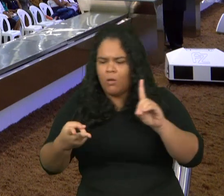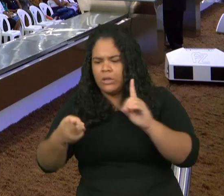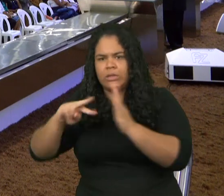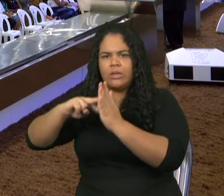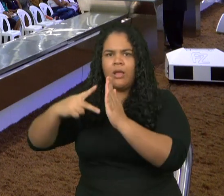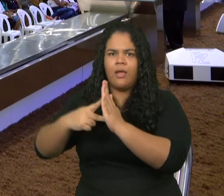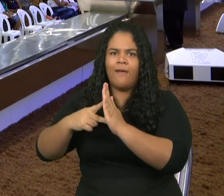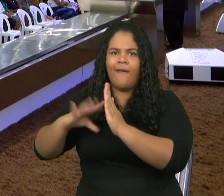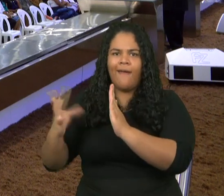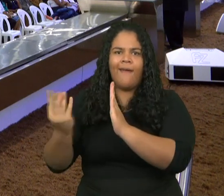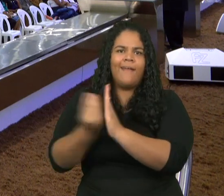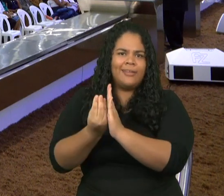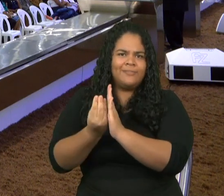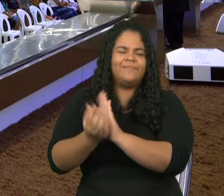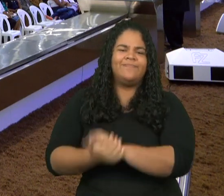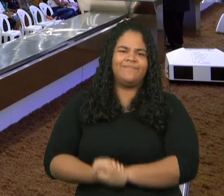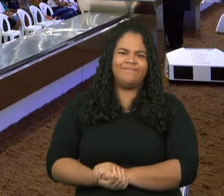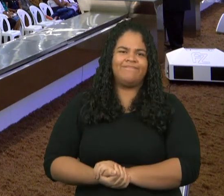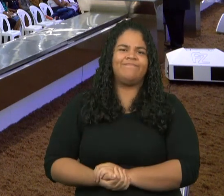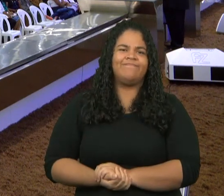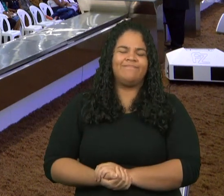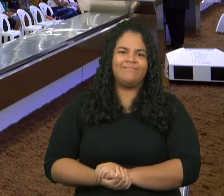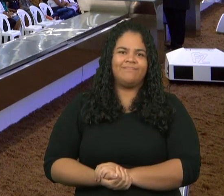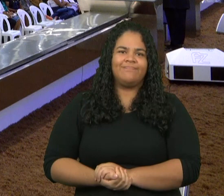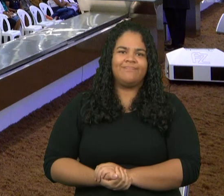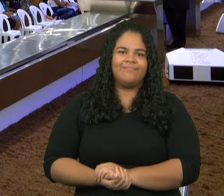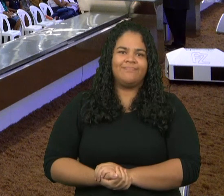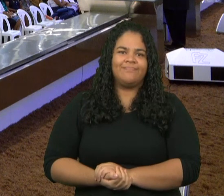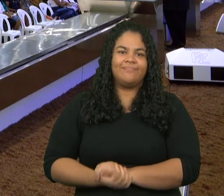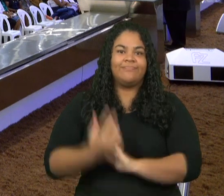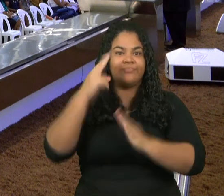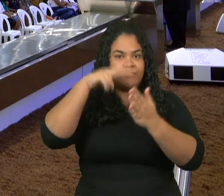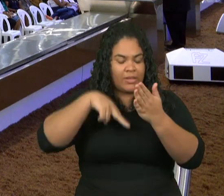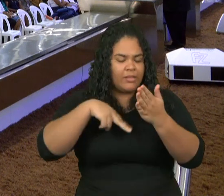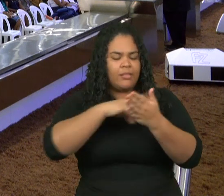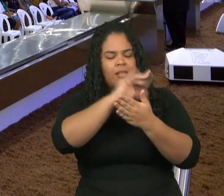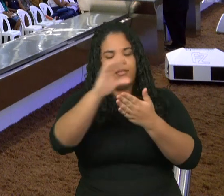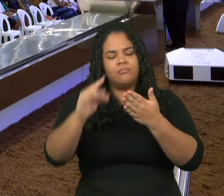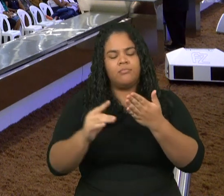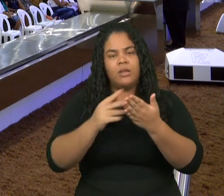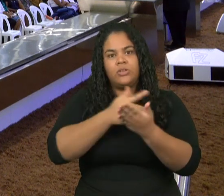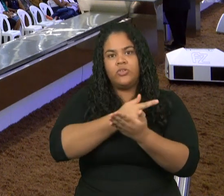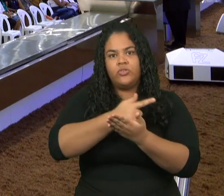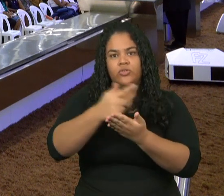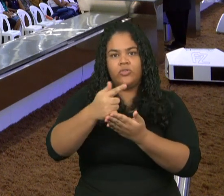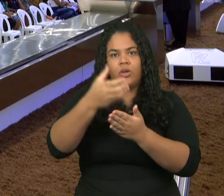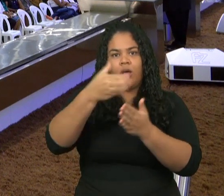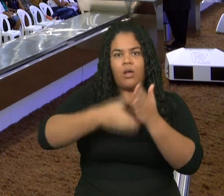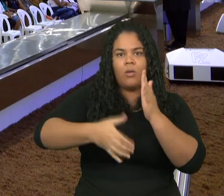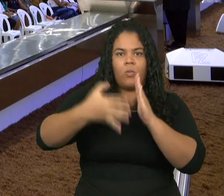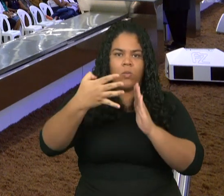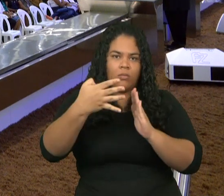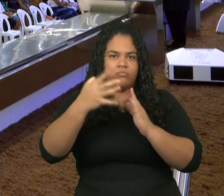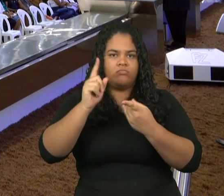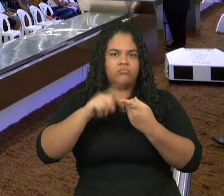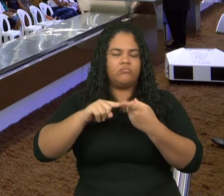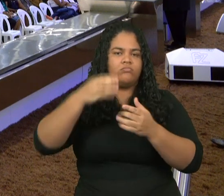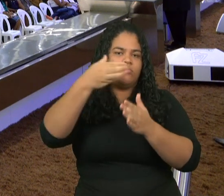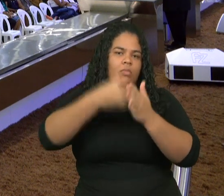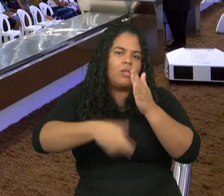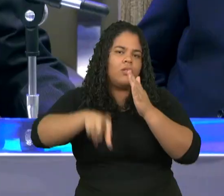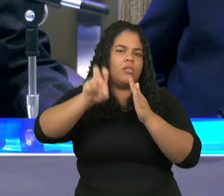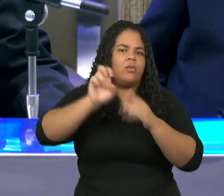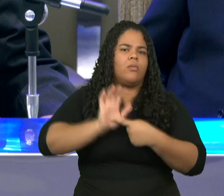No capítulo 4 e no capítulo 5 de Gênesis, nos fala de dois Enoque. Enoque que